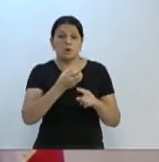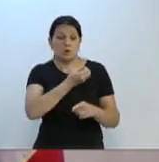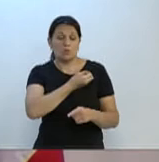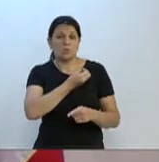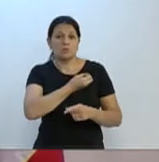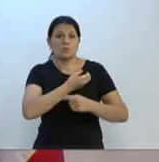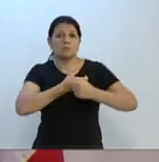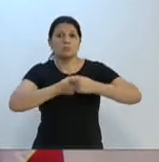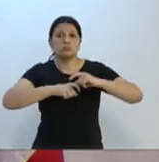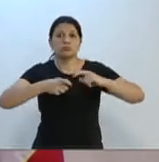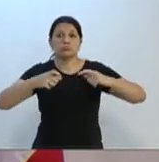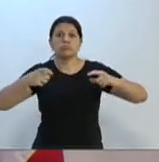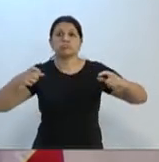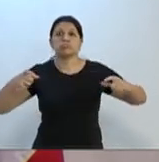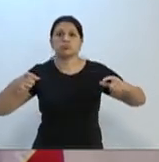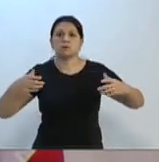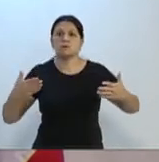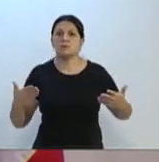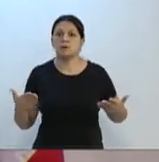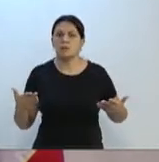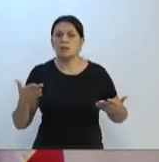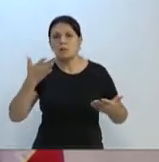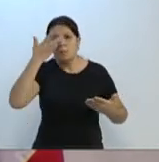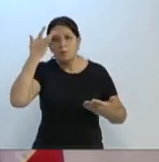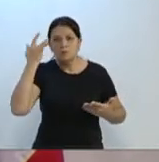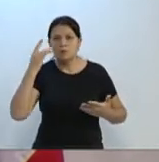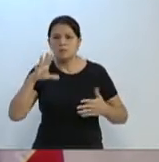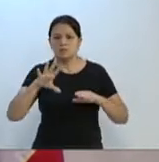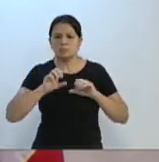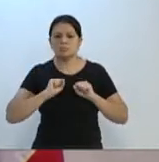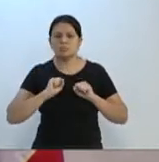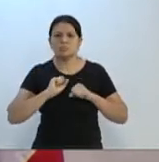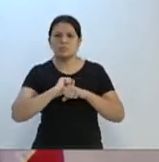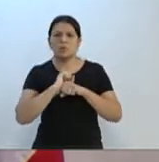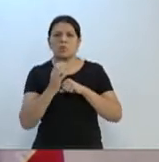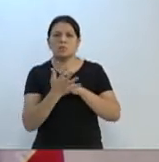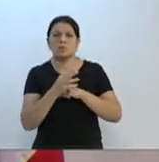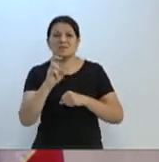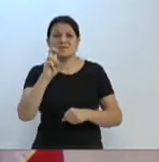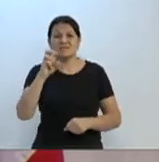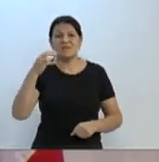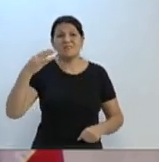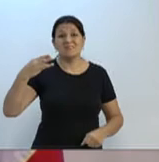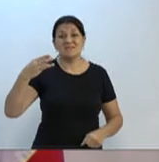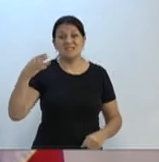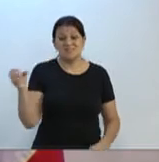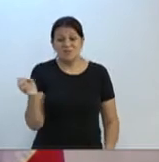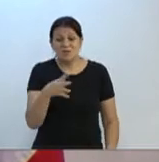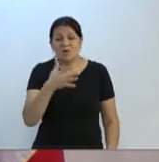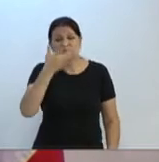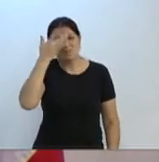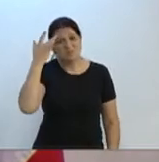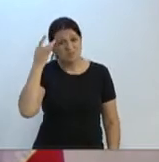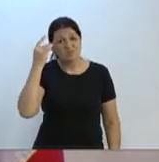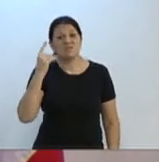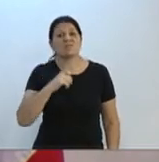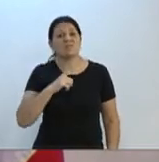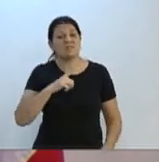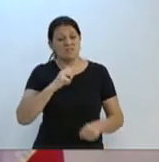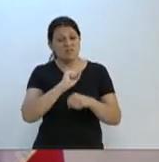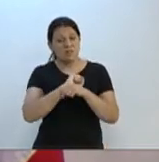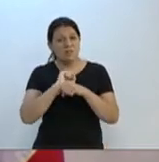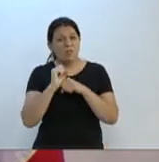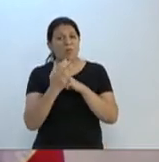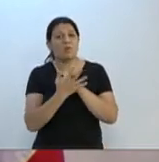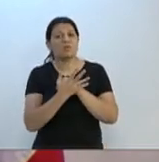de pessoas infectadas, 53 novas pessoas infectadas com o coronavírus,